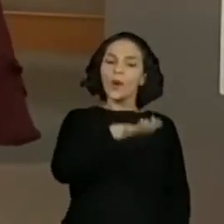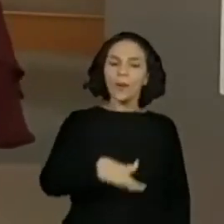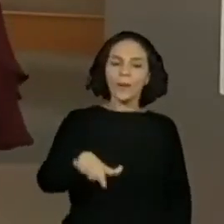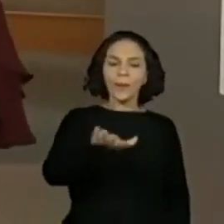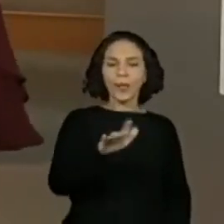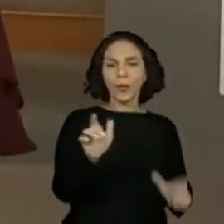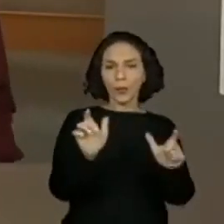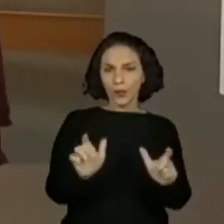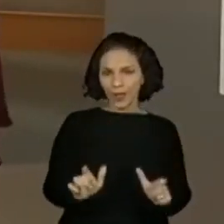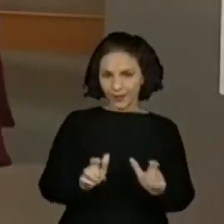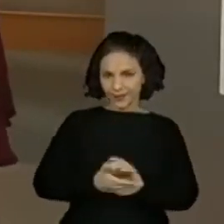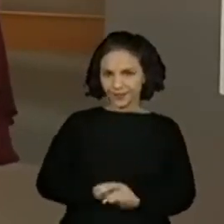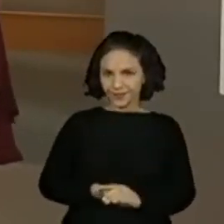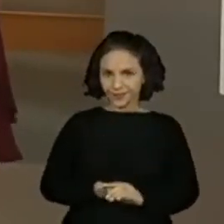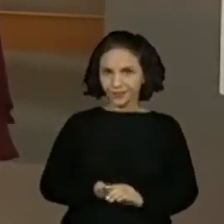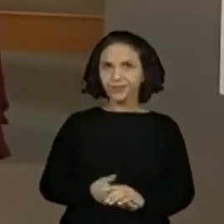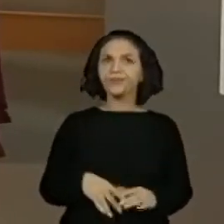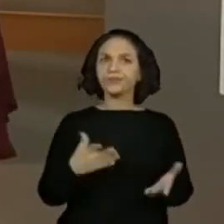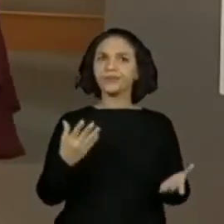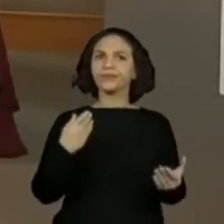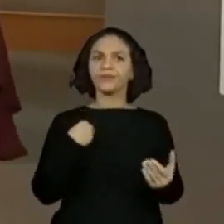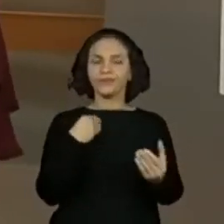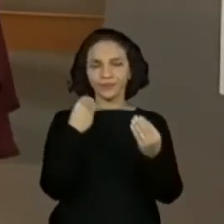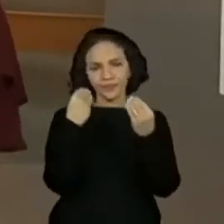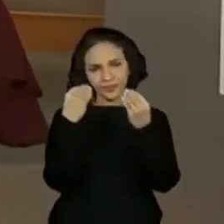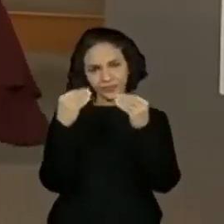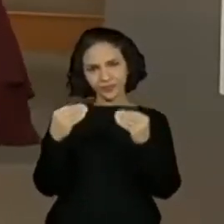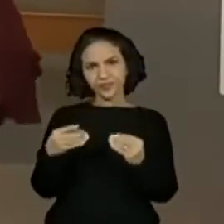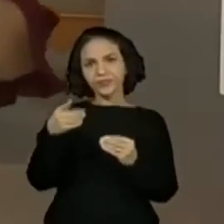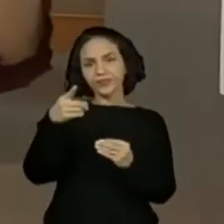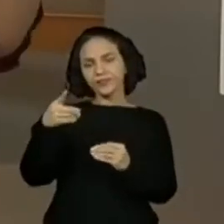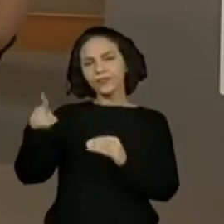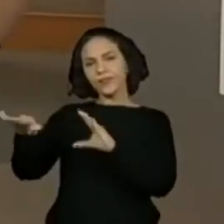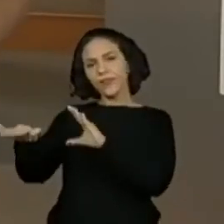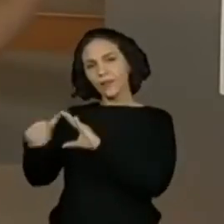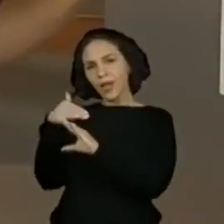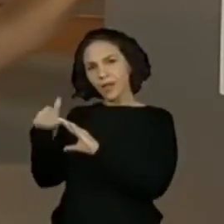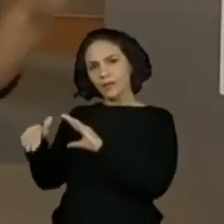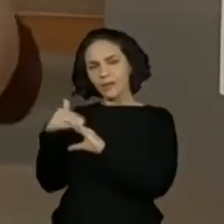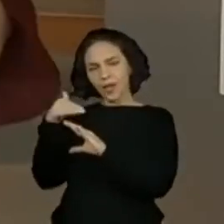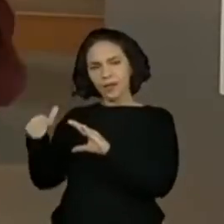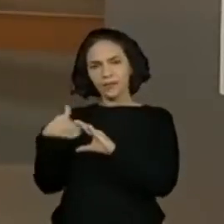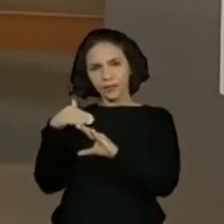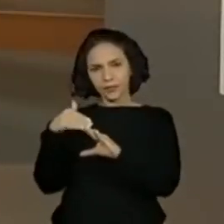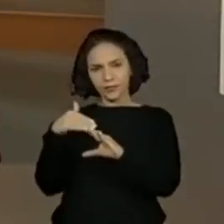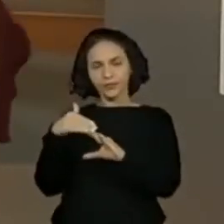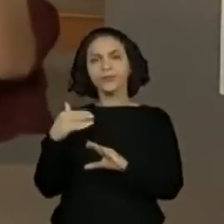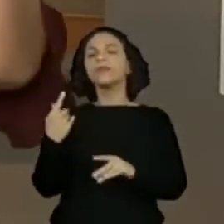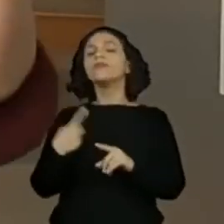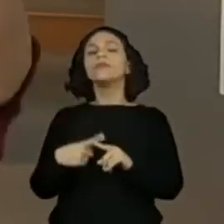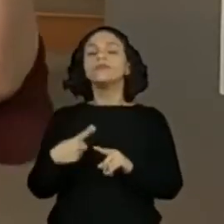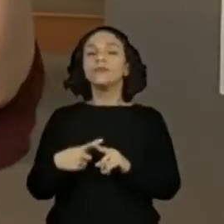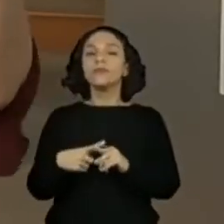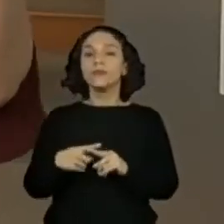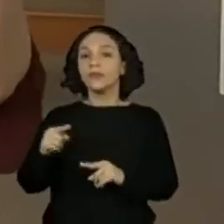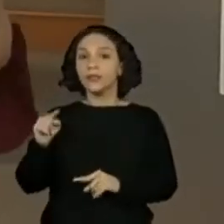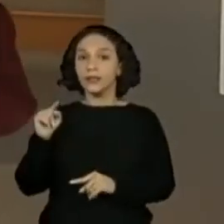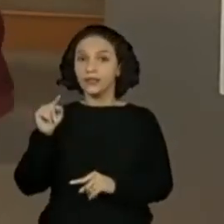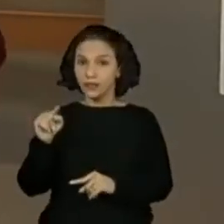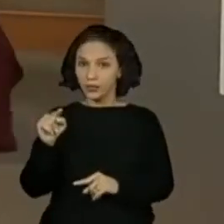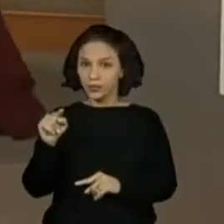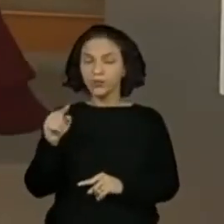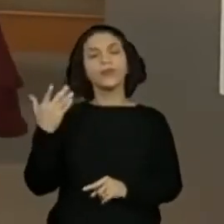a PRO vai registrar todas as interações que vocês estão fazendo comigo. Vou deixar um print porque isso